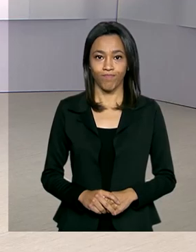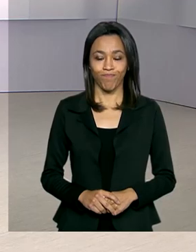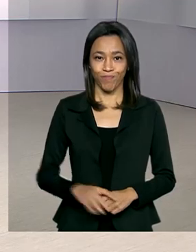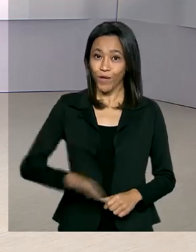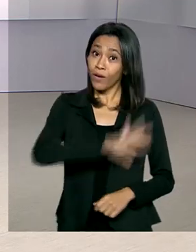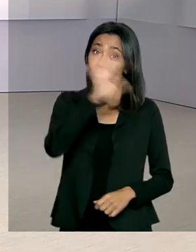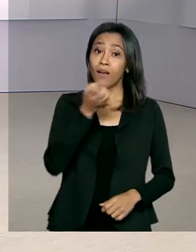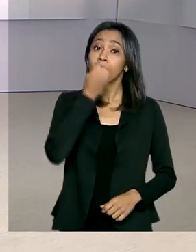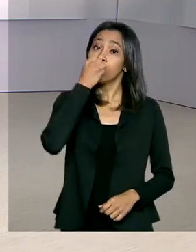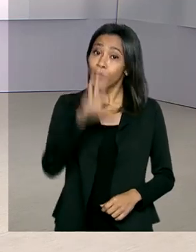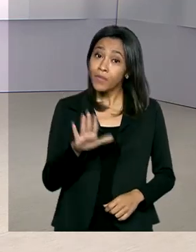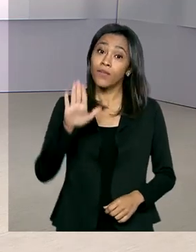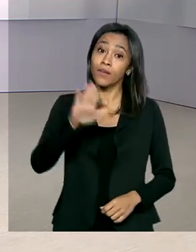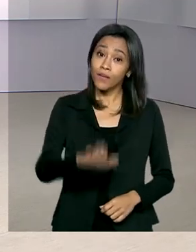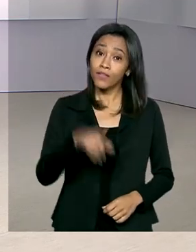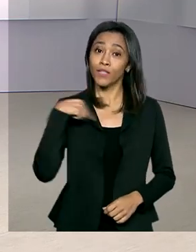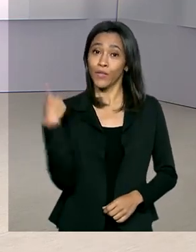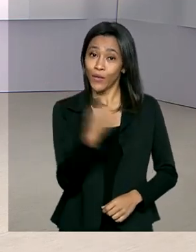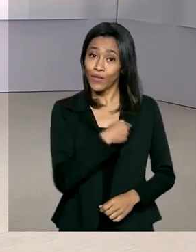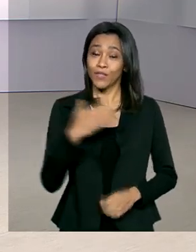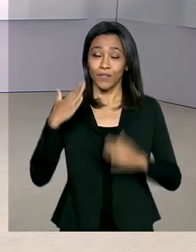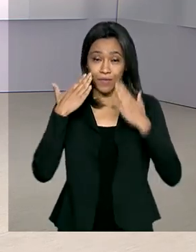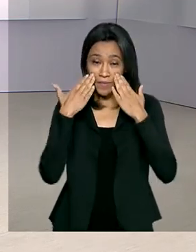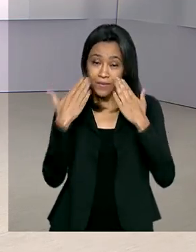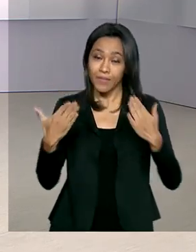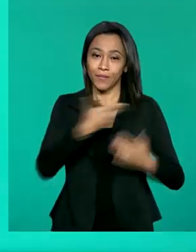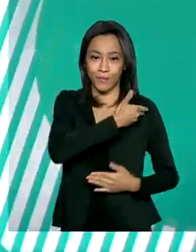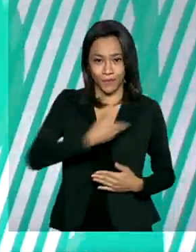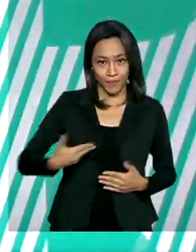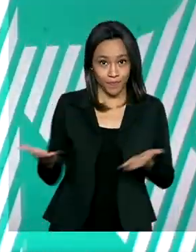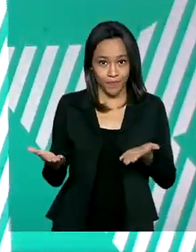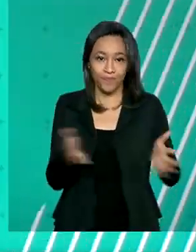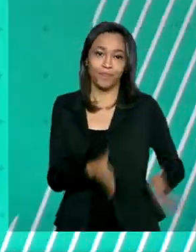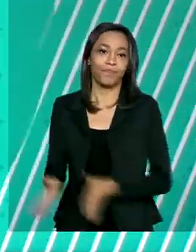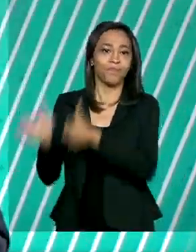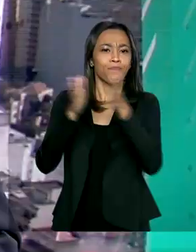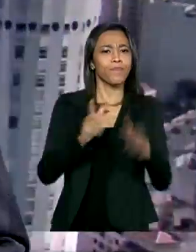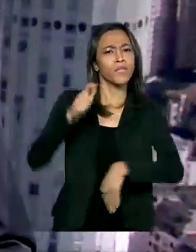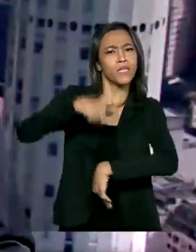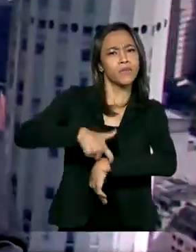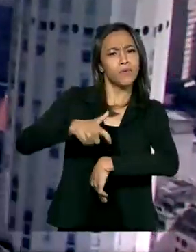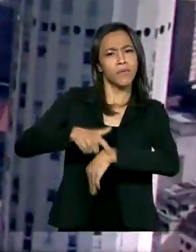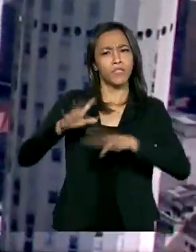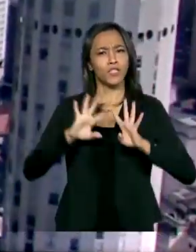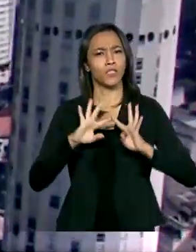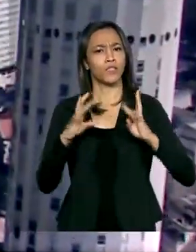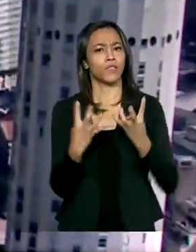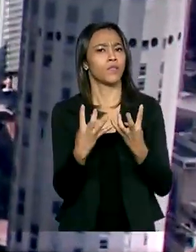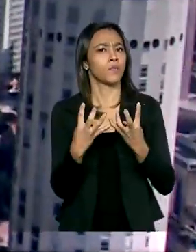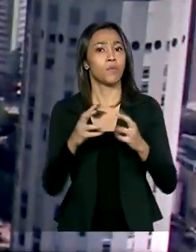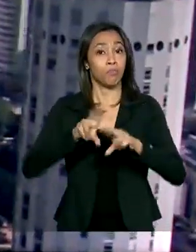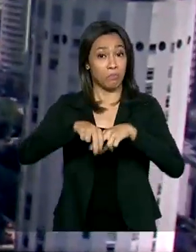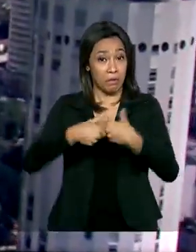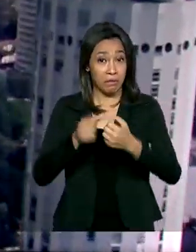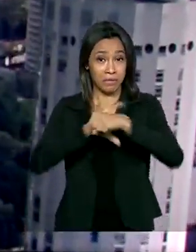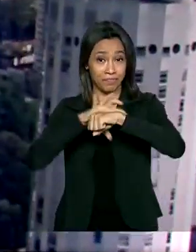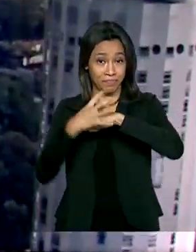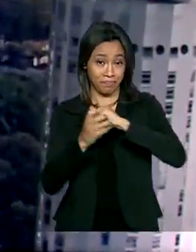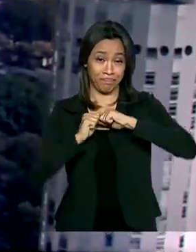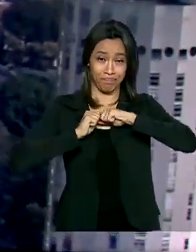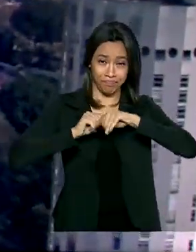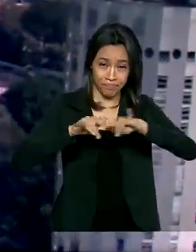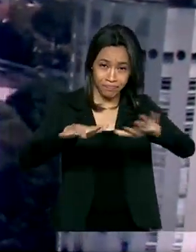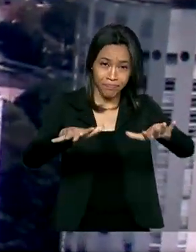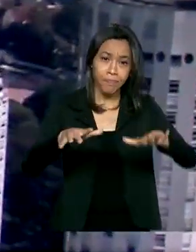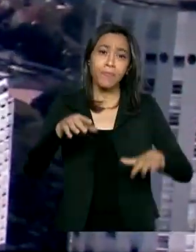Olá, boa tarde. Estamos de volta com o Governo Agora. Nesse momento de isolamento social por causa do novo coronavírus,